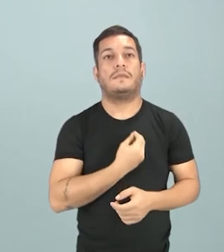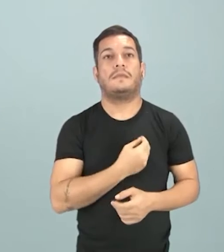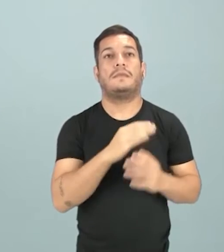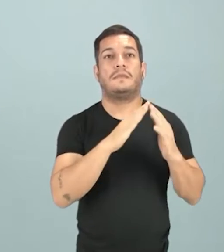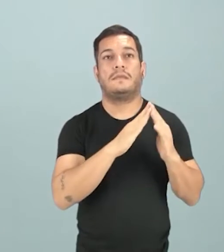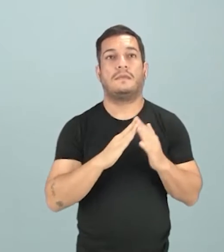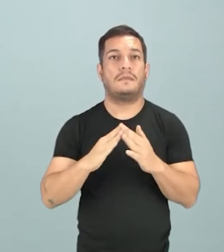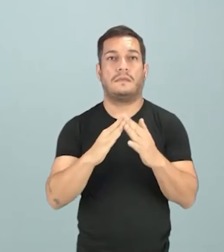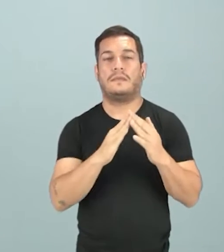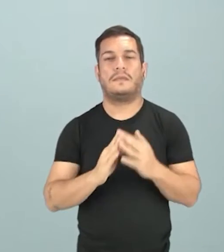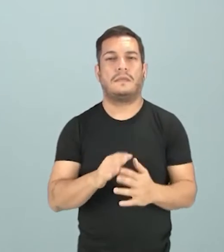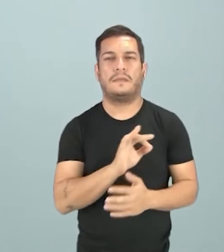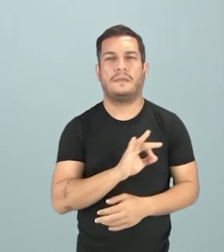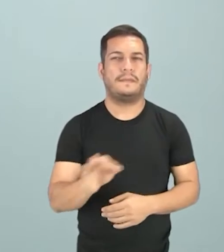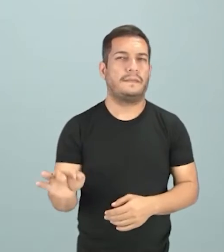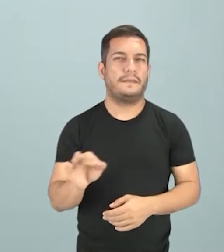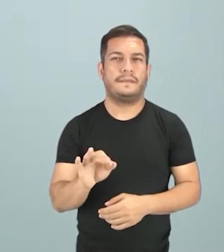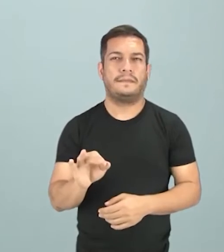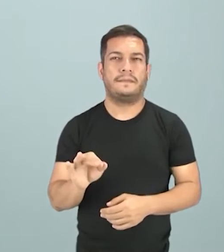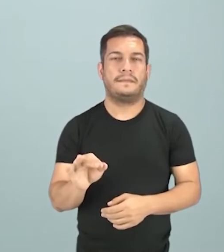moradias péssimas.